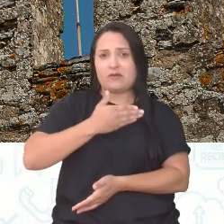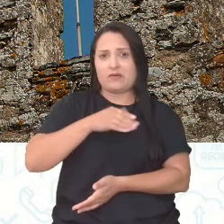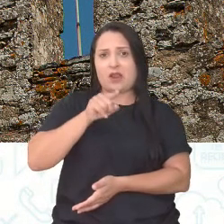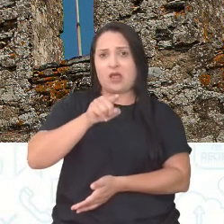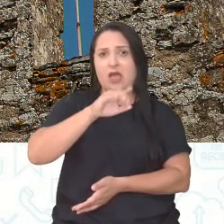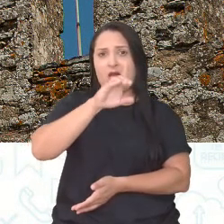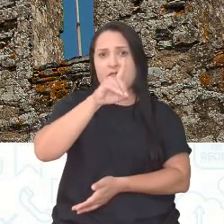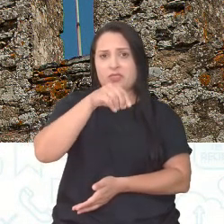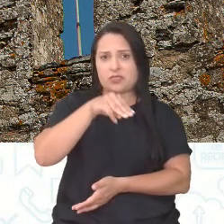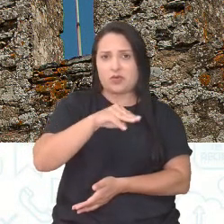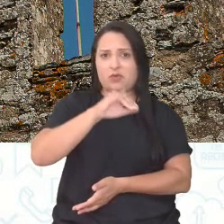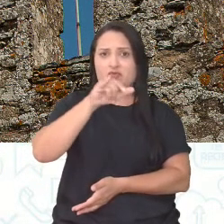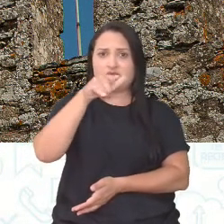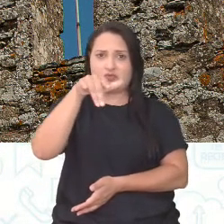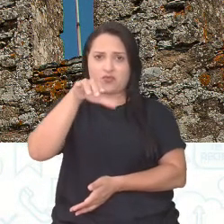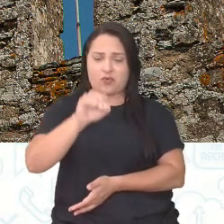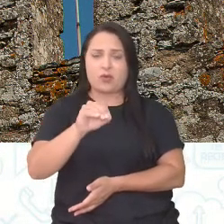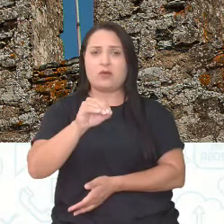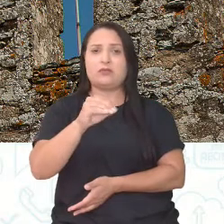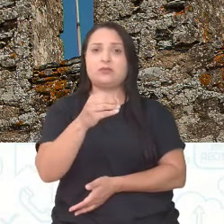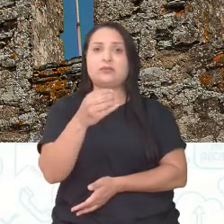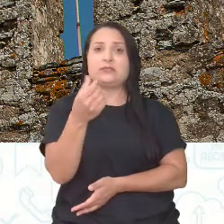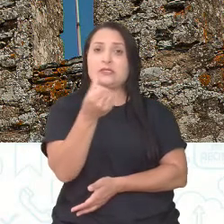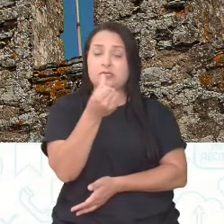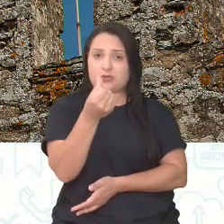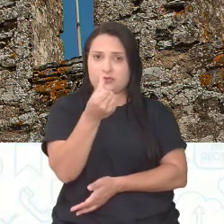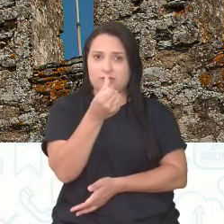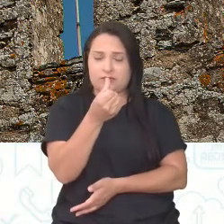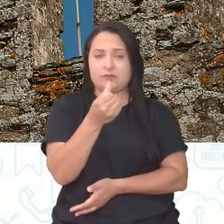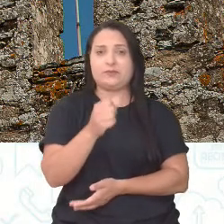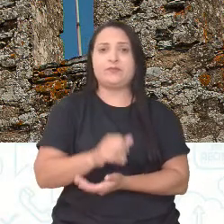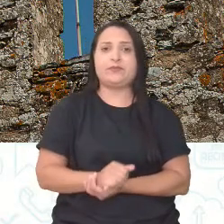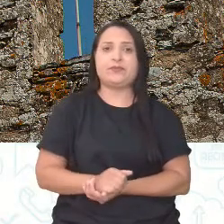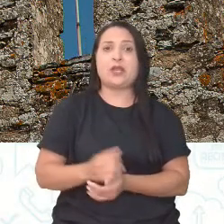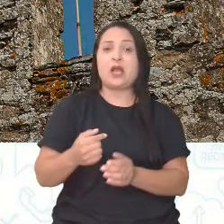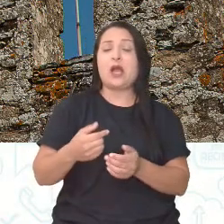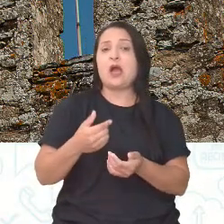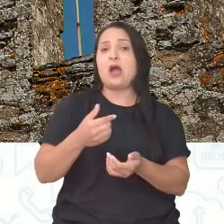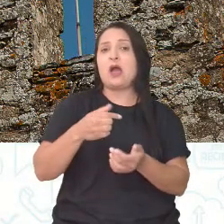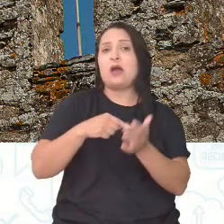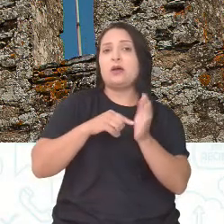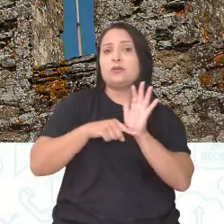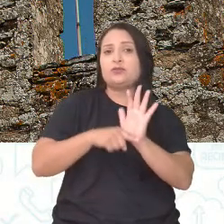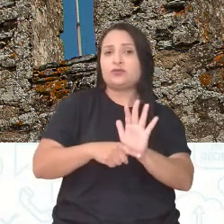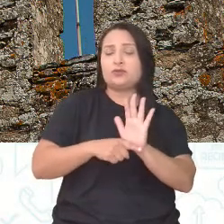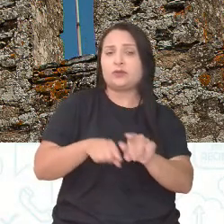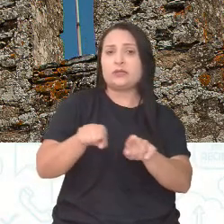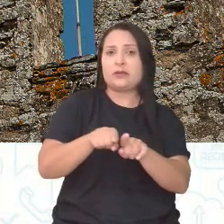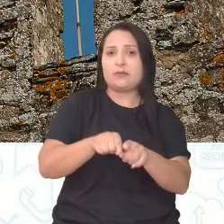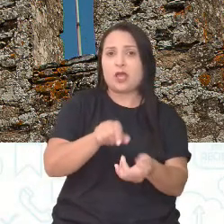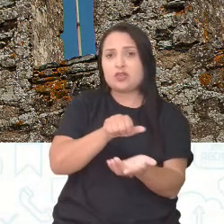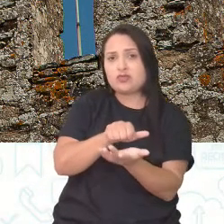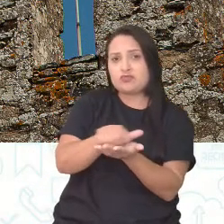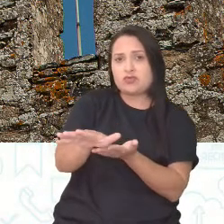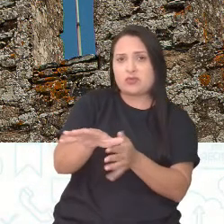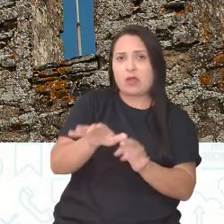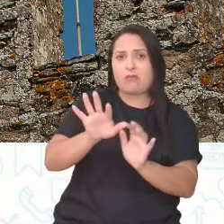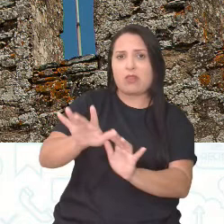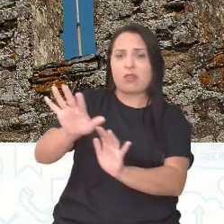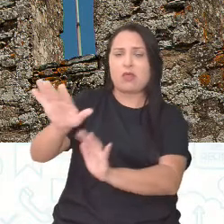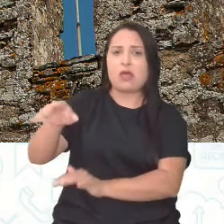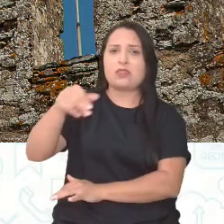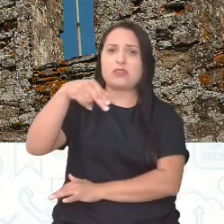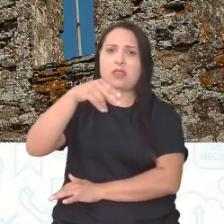lá sem prestar contas, né? A Dom João VI. E ajudou também a expulsar as tropas de Napoleão na época da